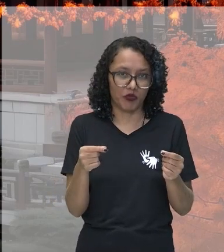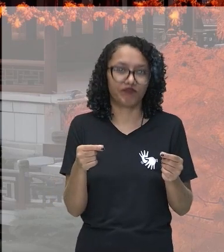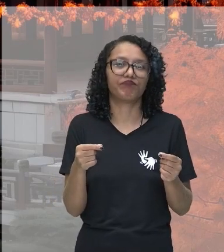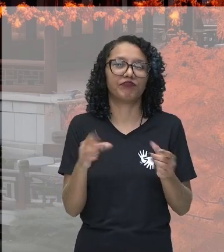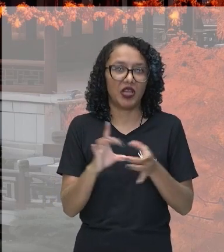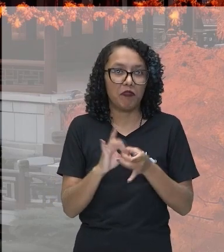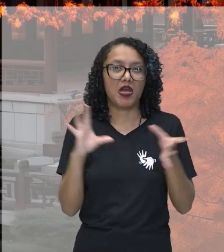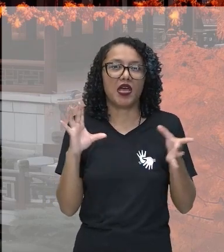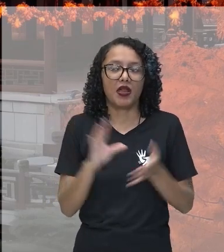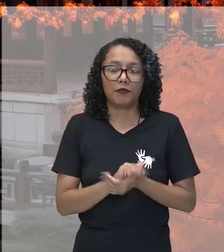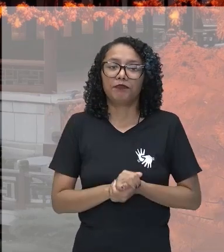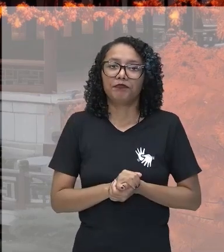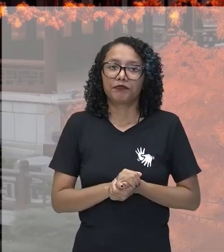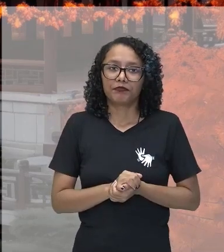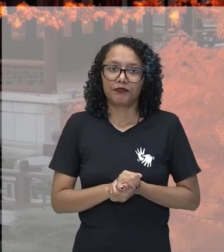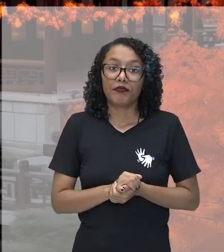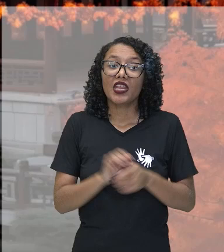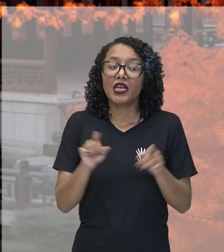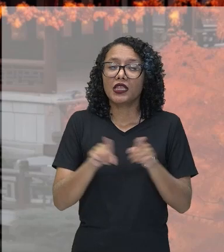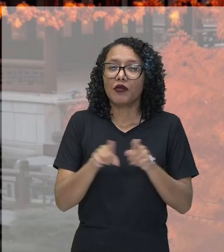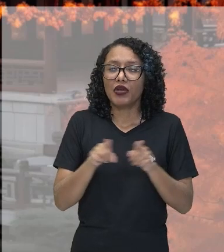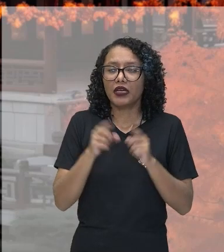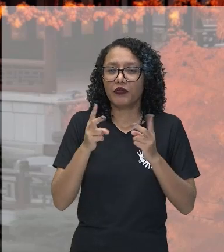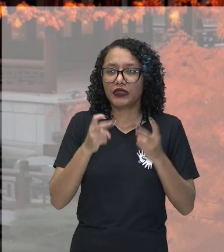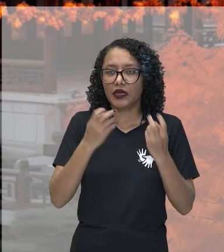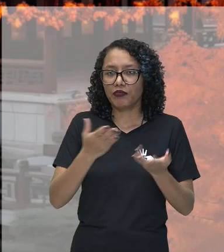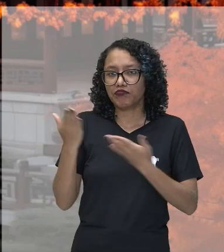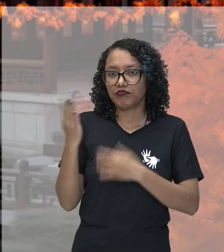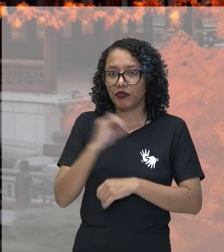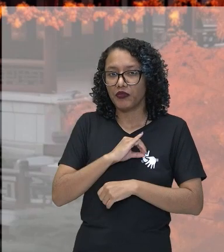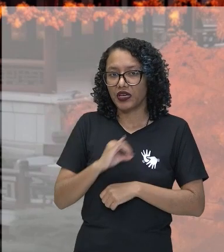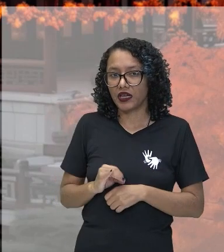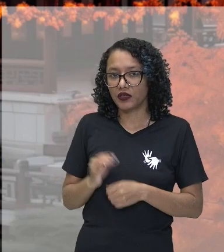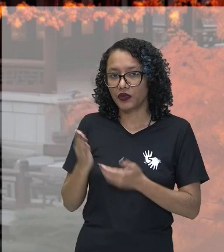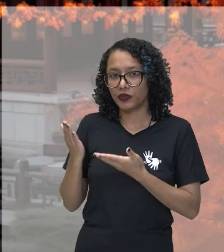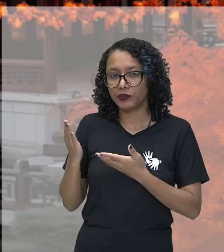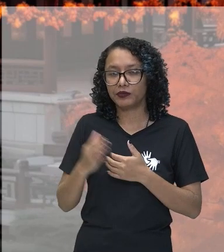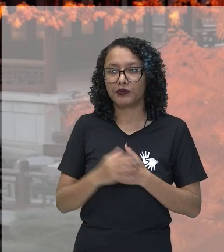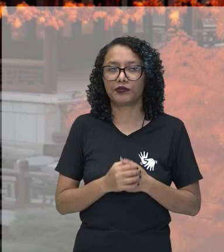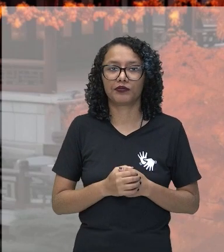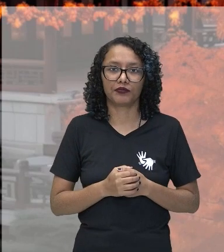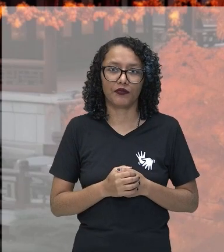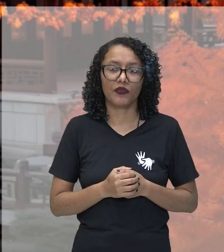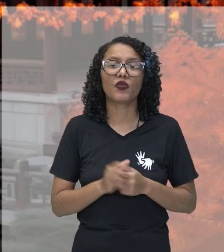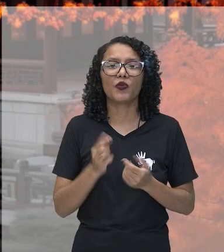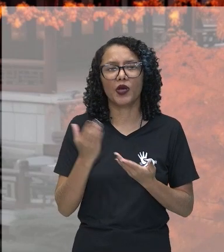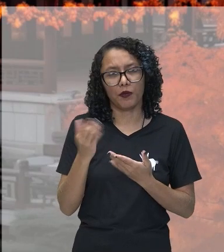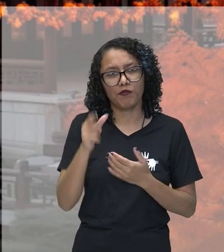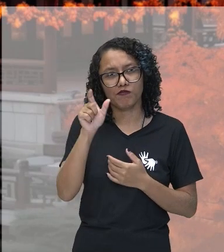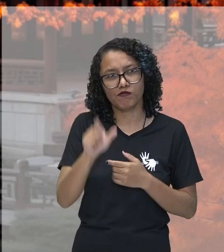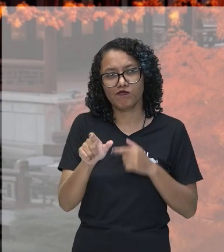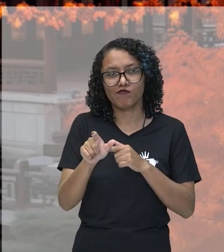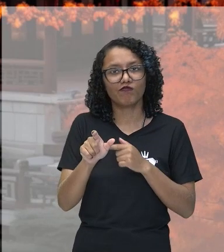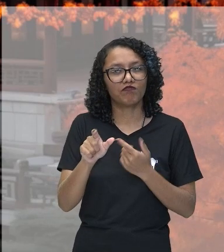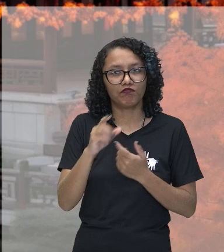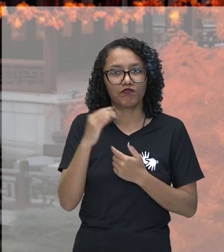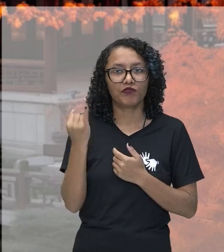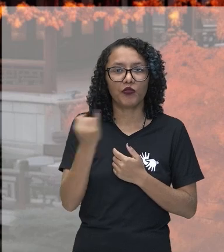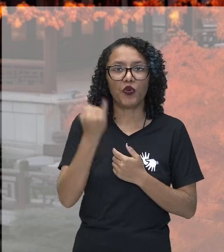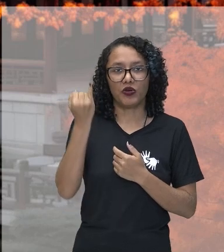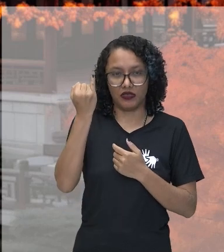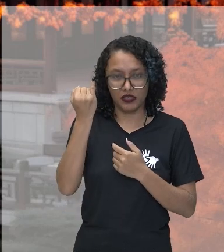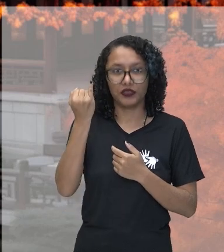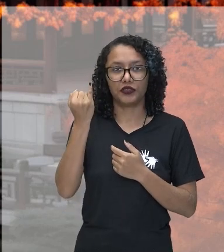Nesse contexto, vamos observar o imperador Mutsahito. Que vai ser uma figura central na história